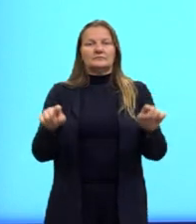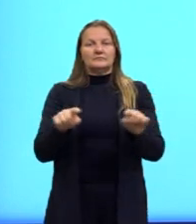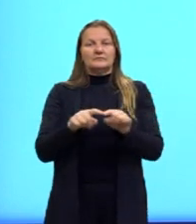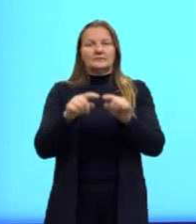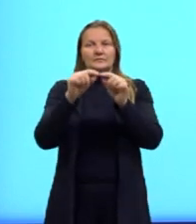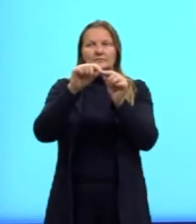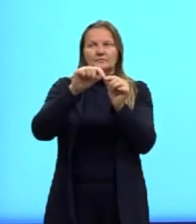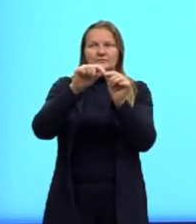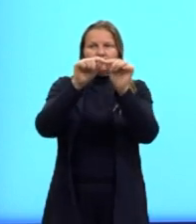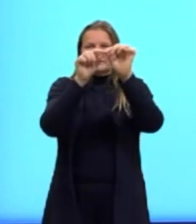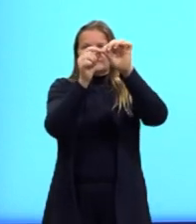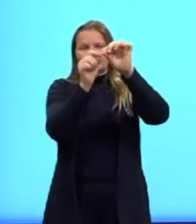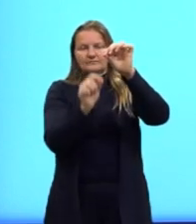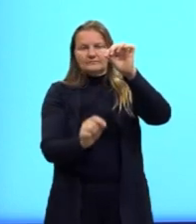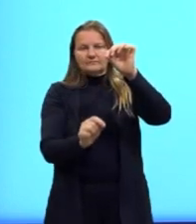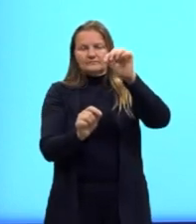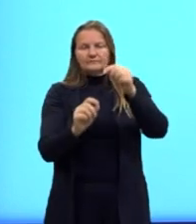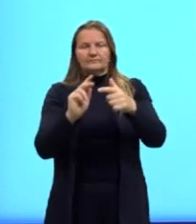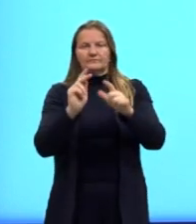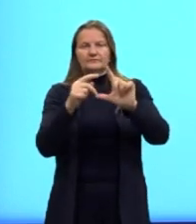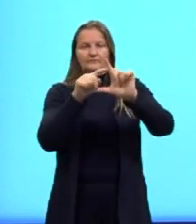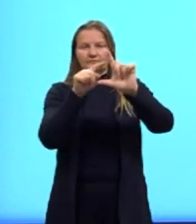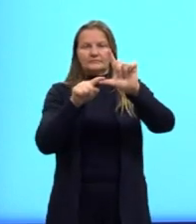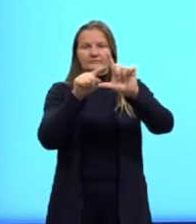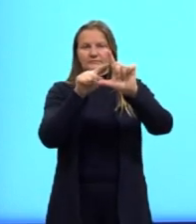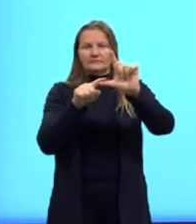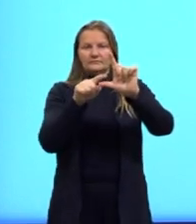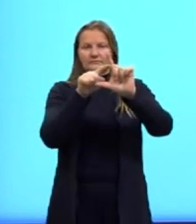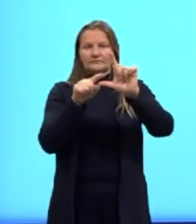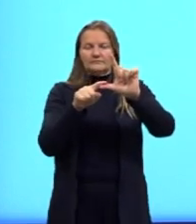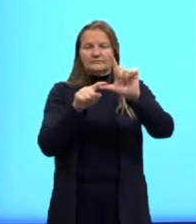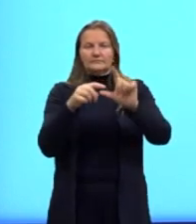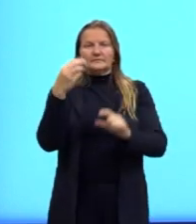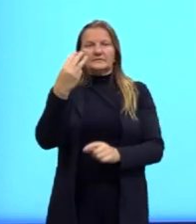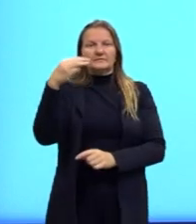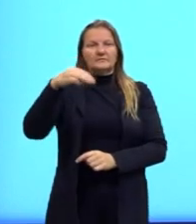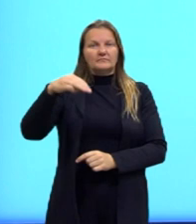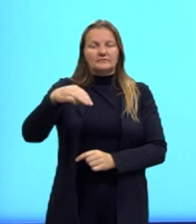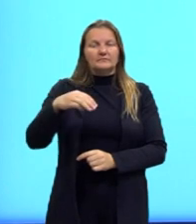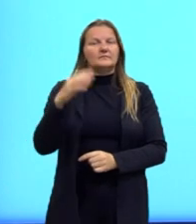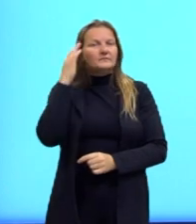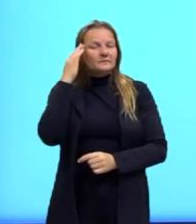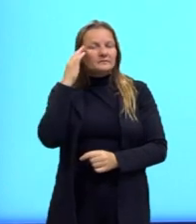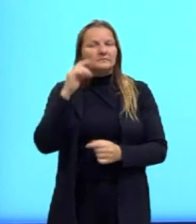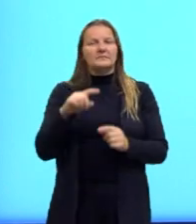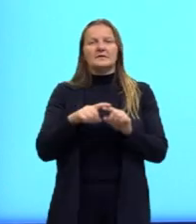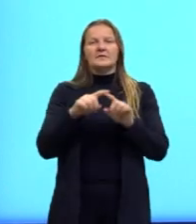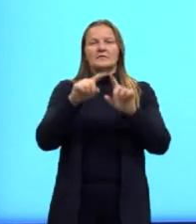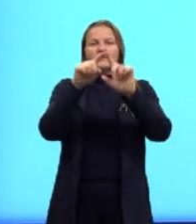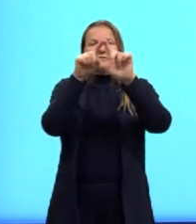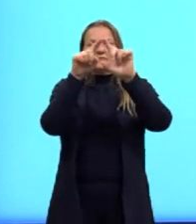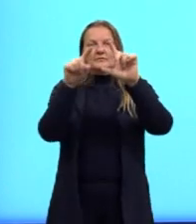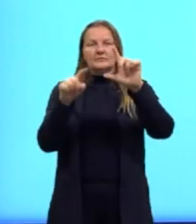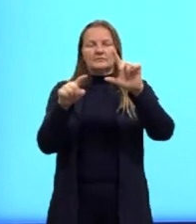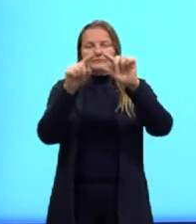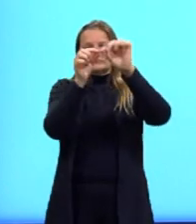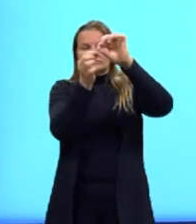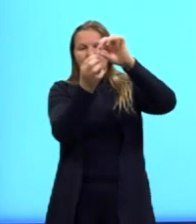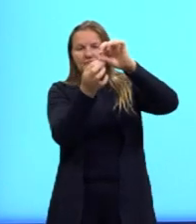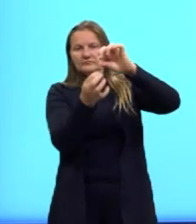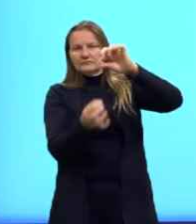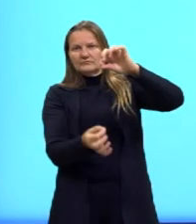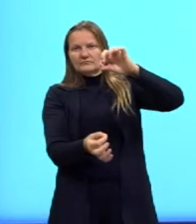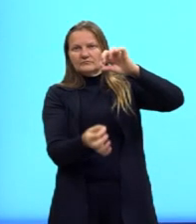Altura, então, H. Um dos lados é o lado de 3 metros, que a gente sabe. E forma, né, a altura ali com o